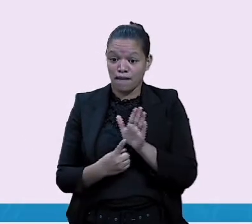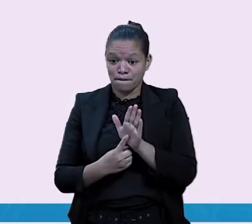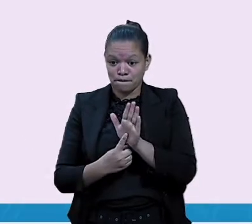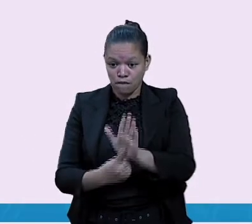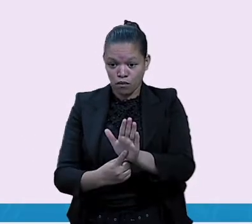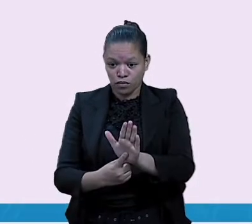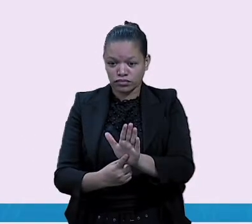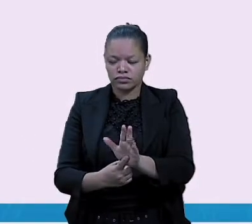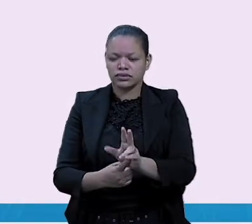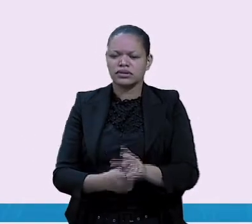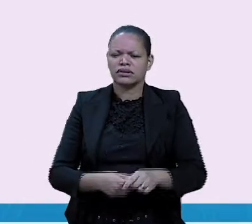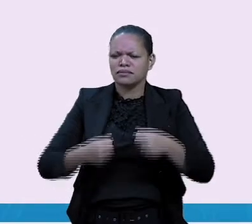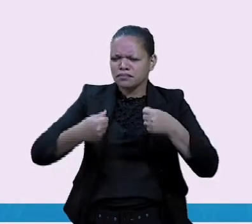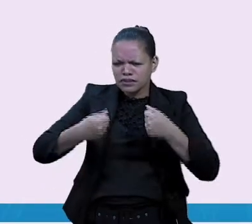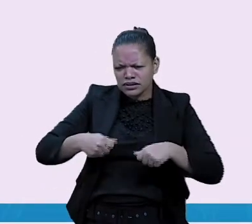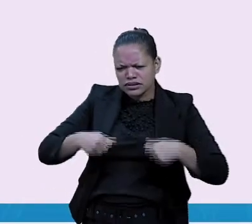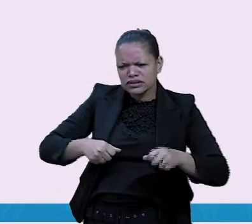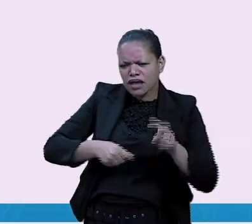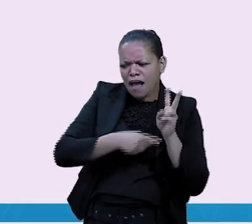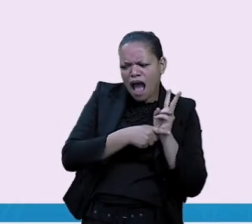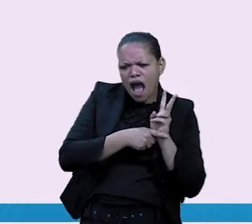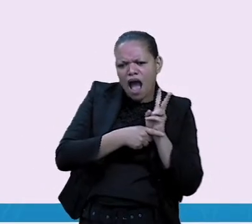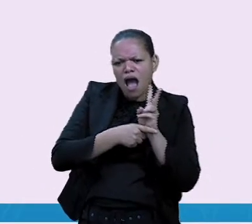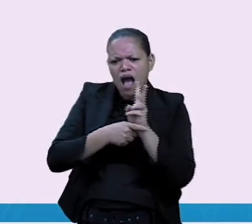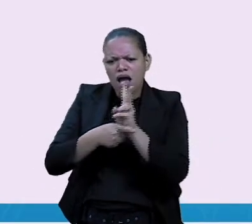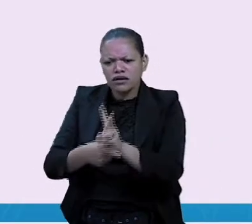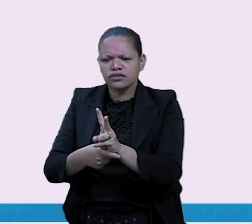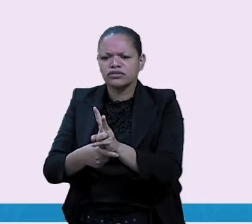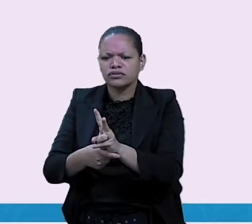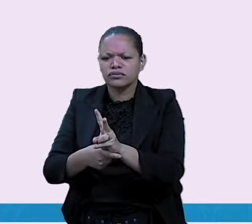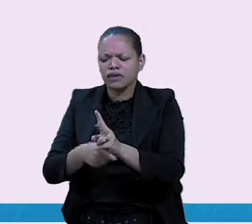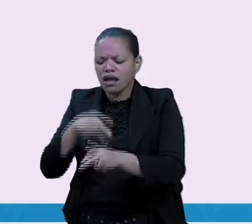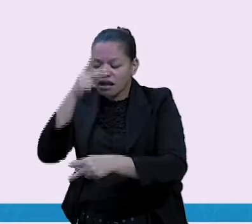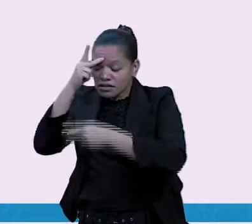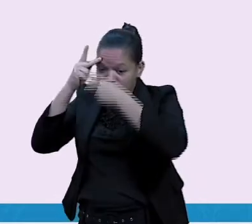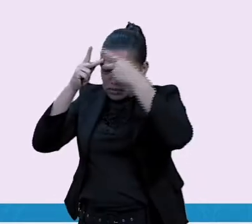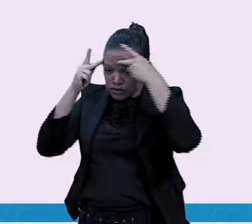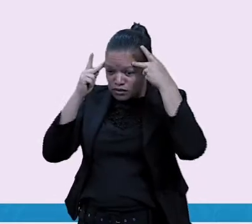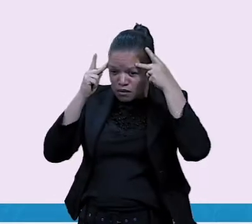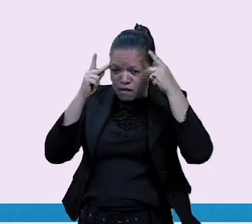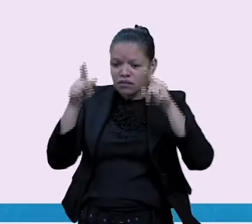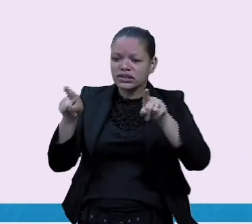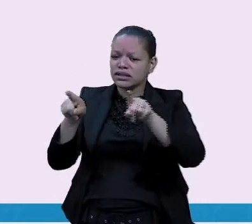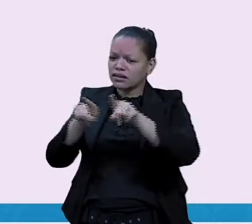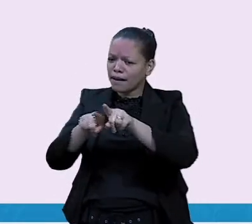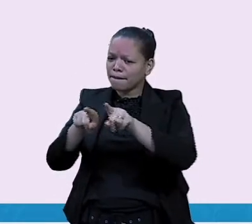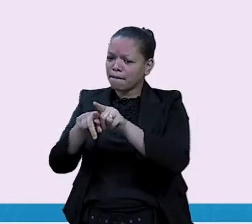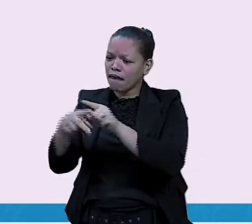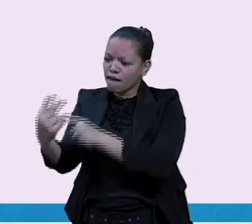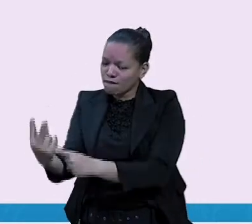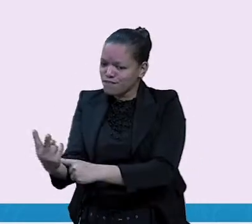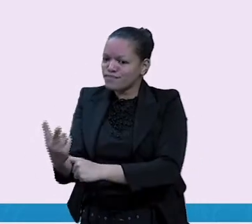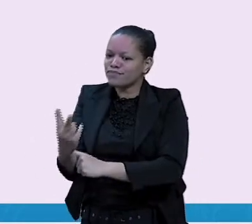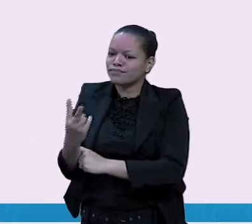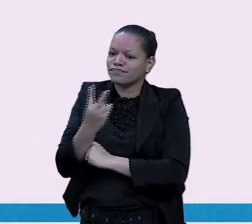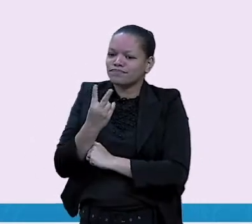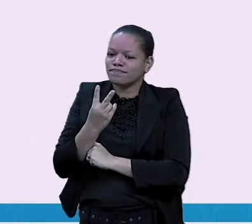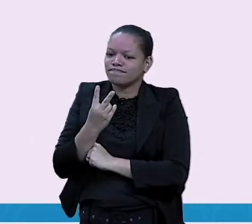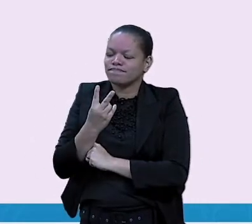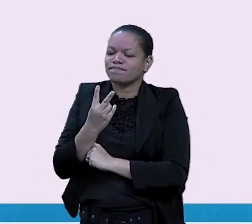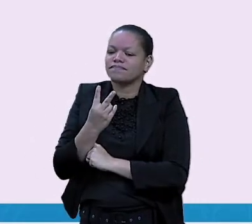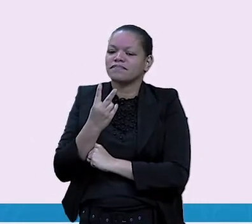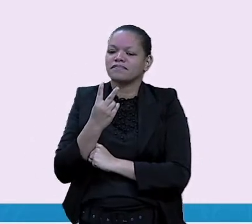ajudar o próximo e a retribuição da ajuda. Veja que nós lemos aí, né?